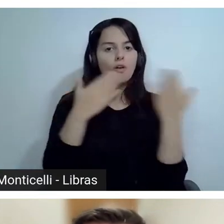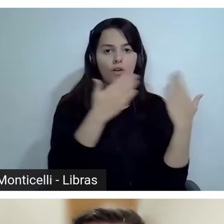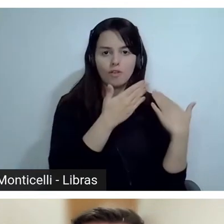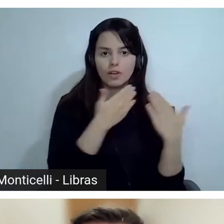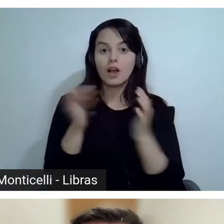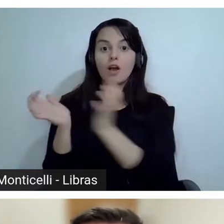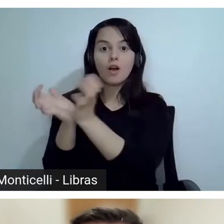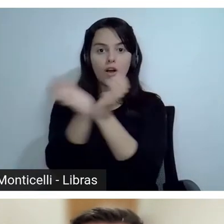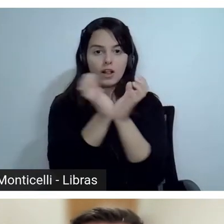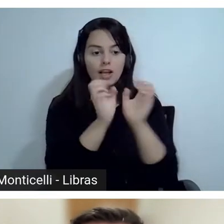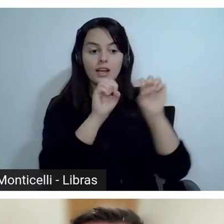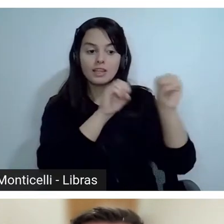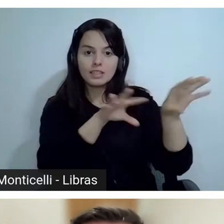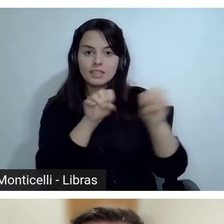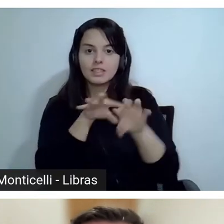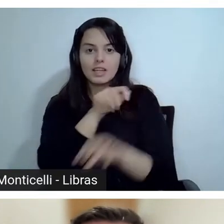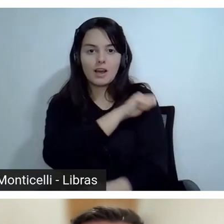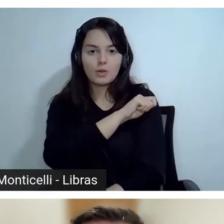formação a todos.